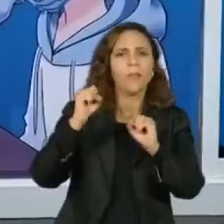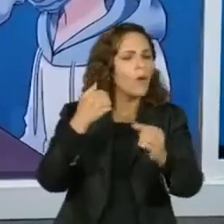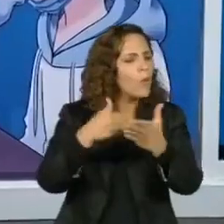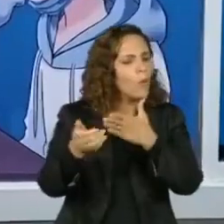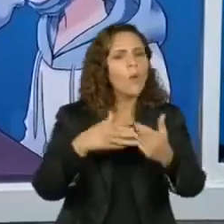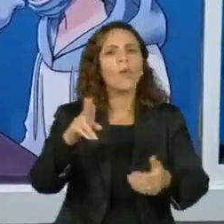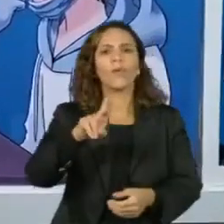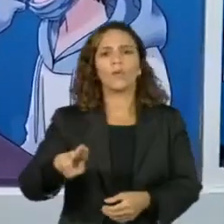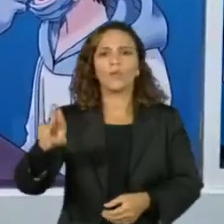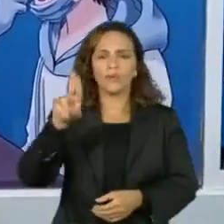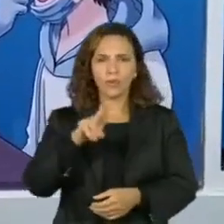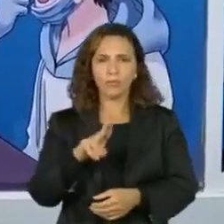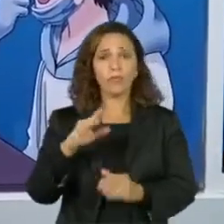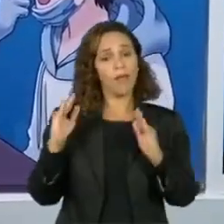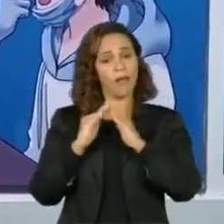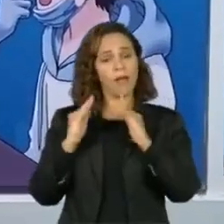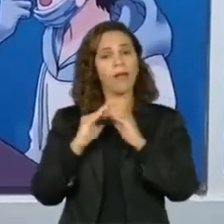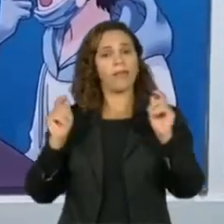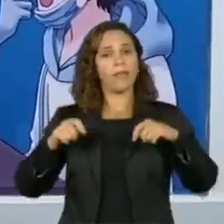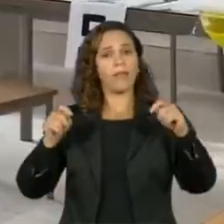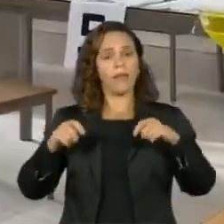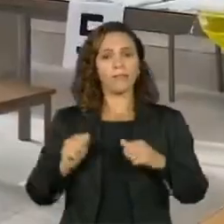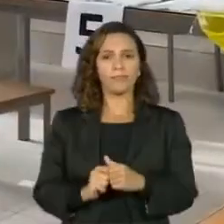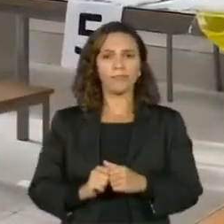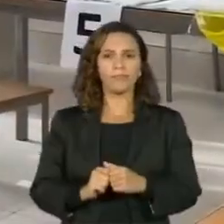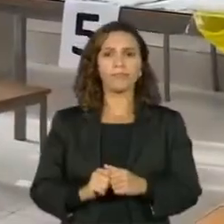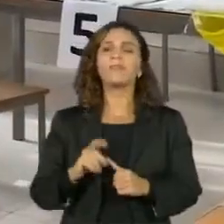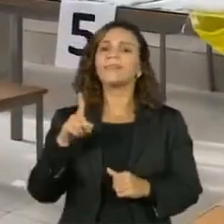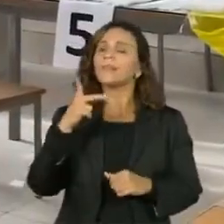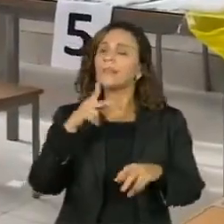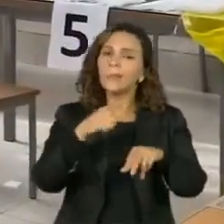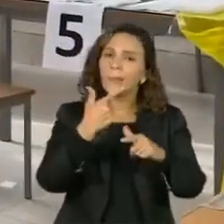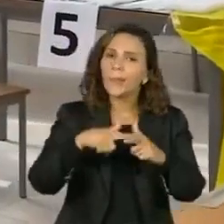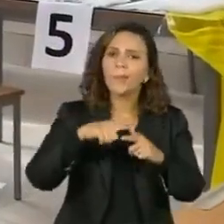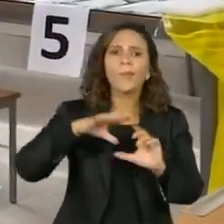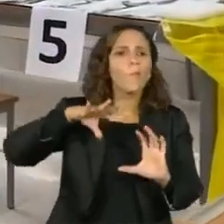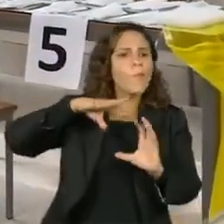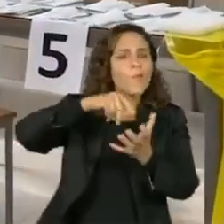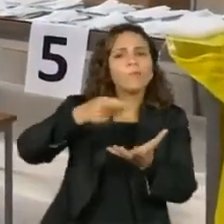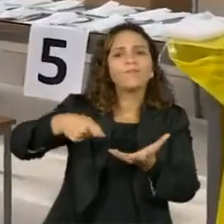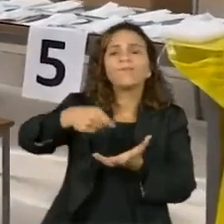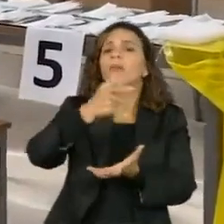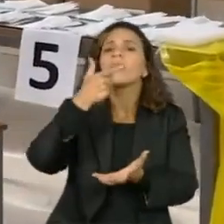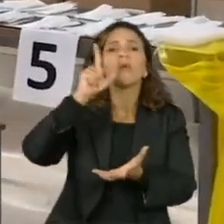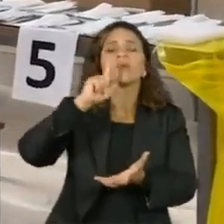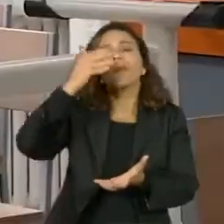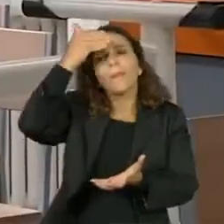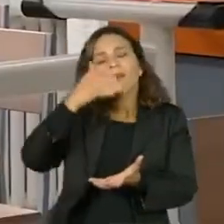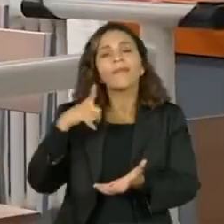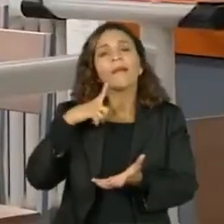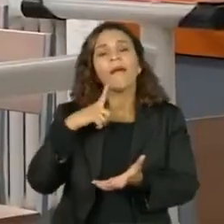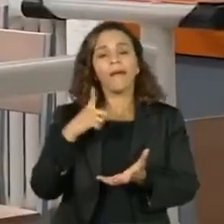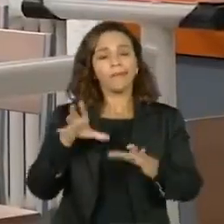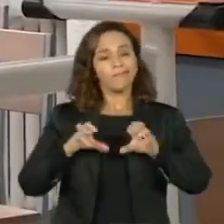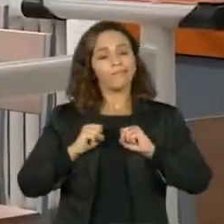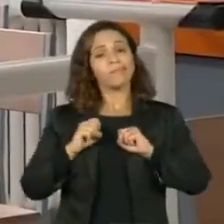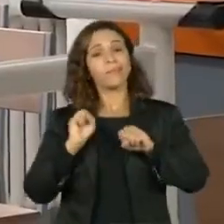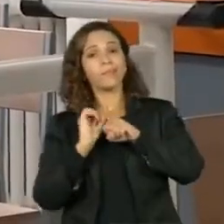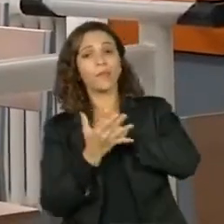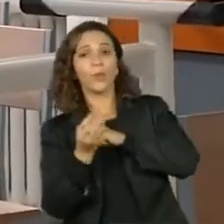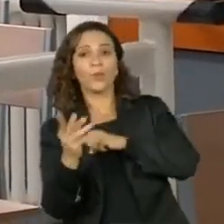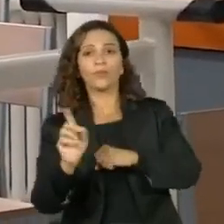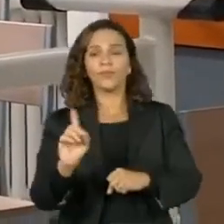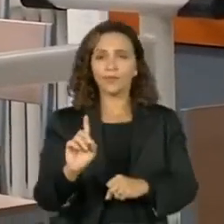situação, até em casa. A testagem é um problema em todo o mundo. Uma das alternativas, o autoteste,